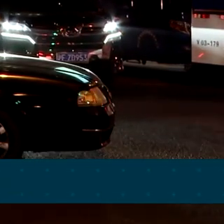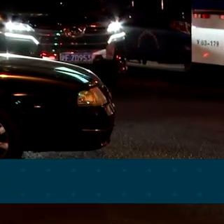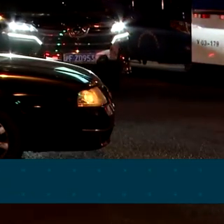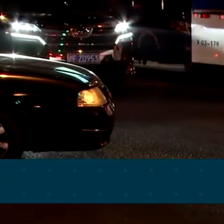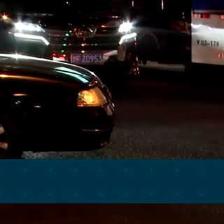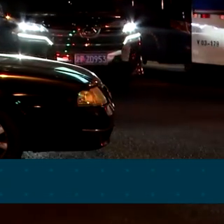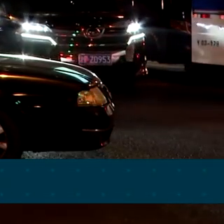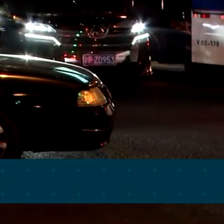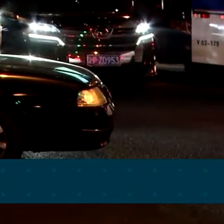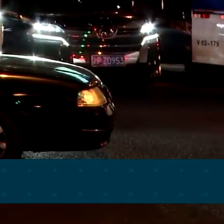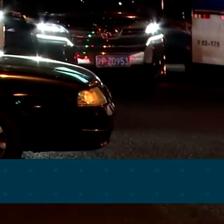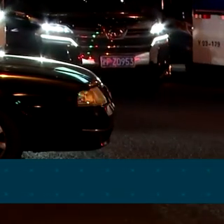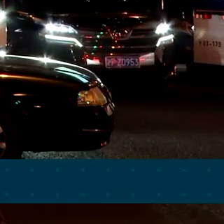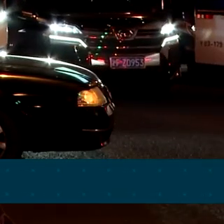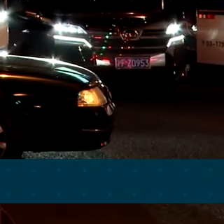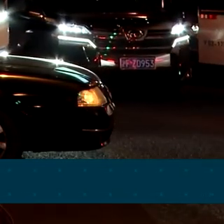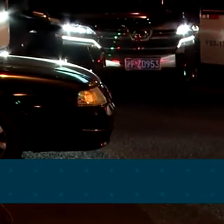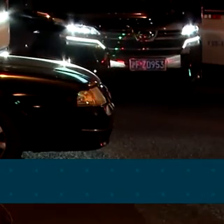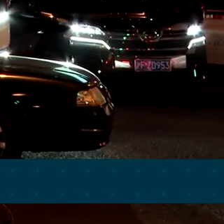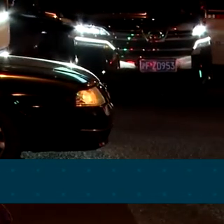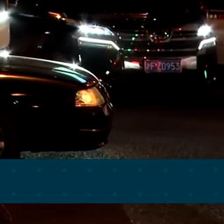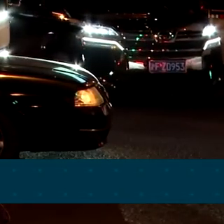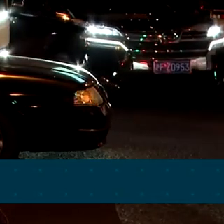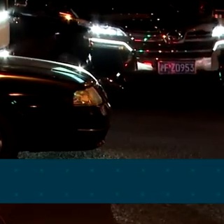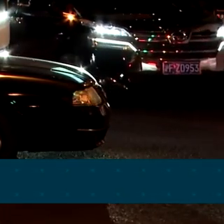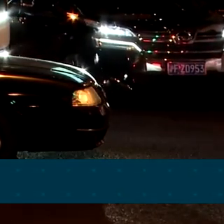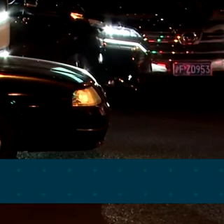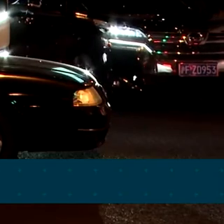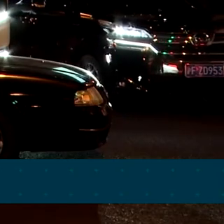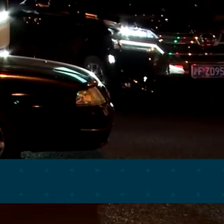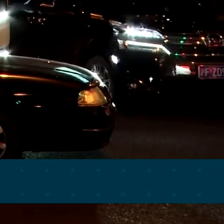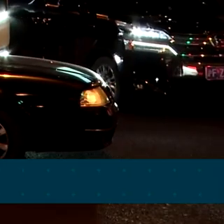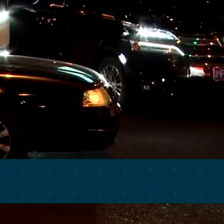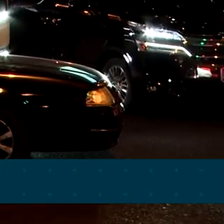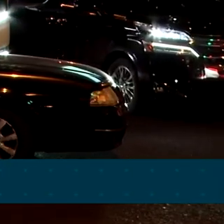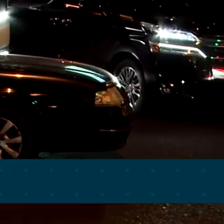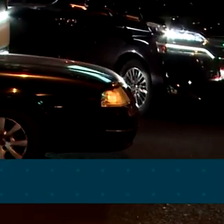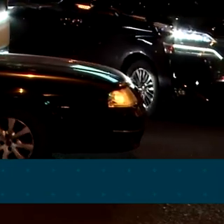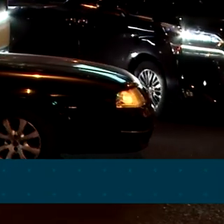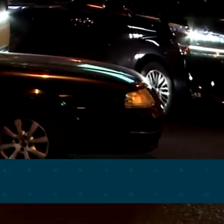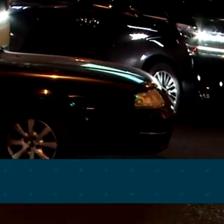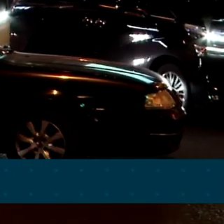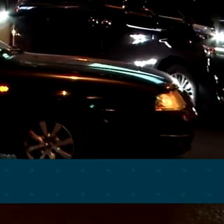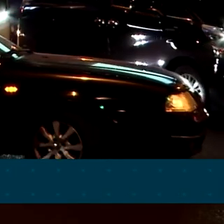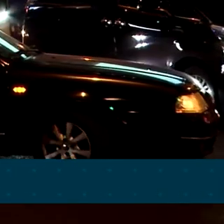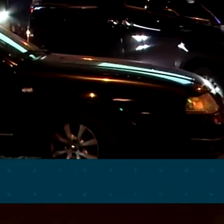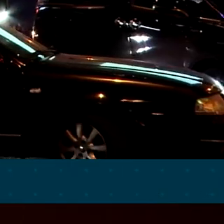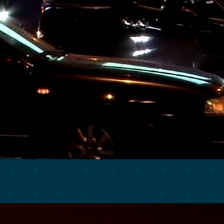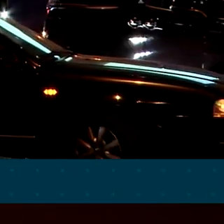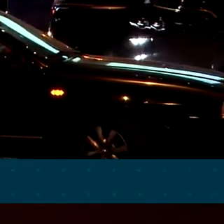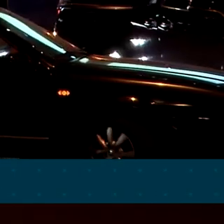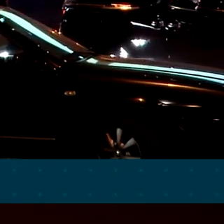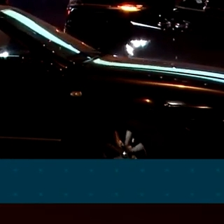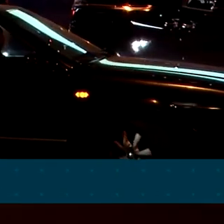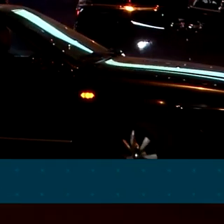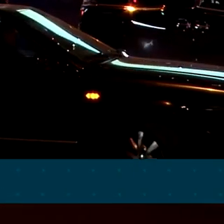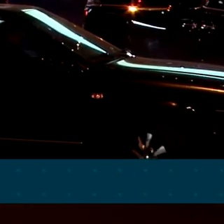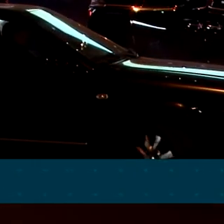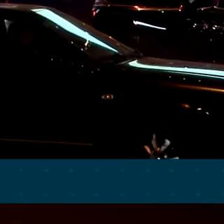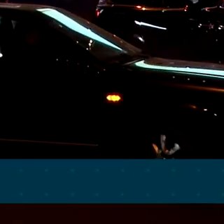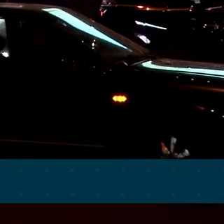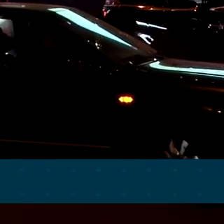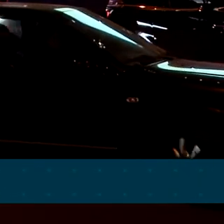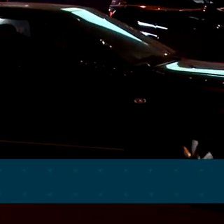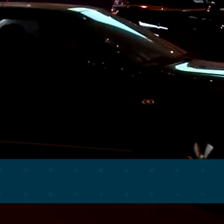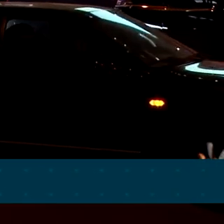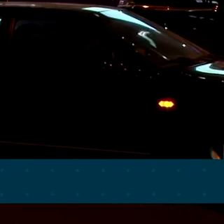bloco e também em outros países em desenvolvimento. fazem parte do BRICS Brasil, Rússia, Índia, China e África do